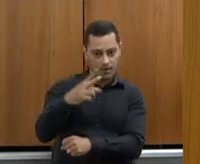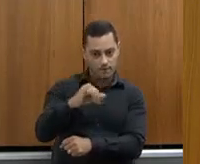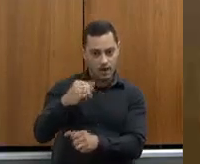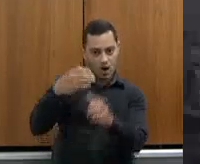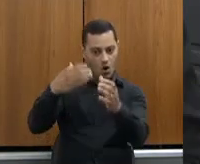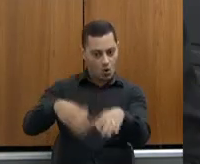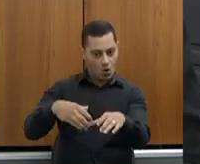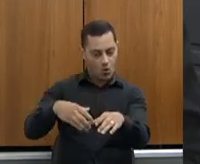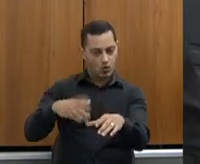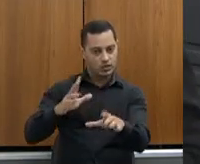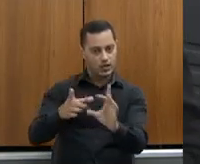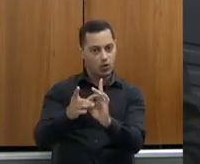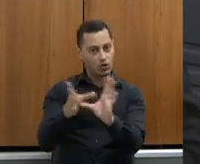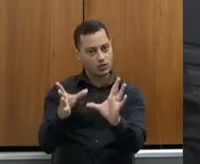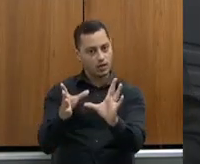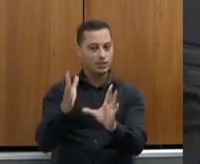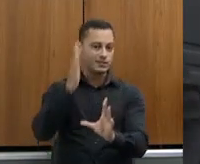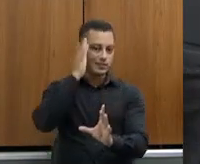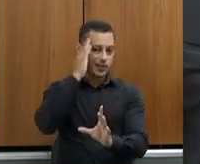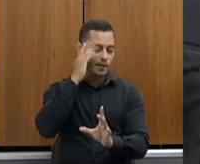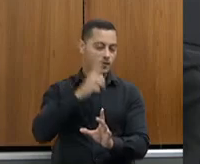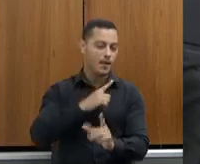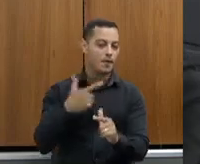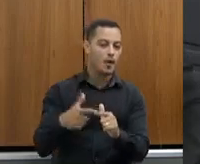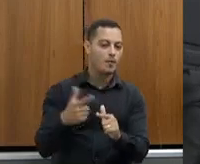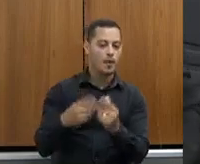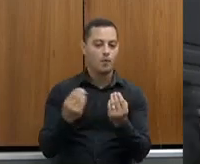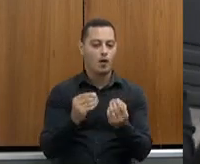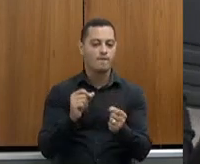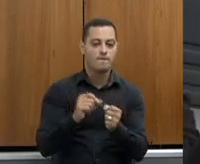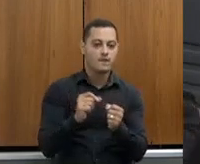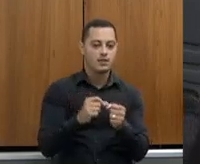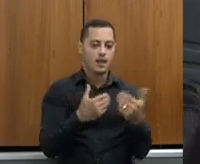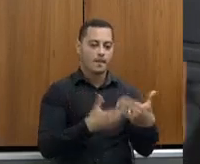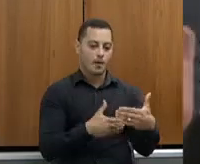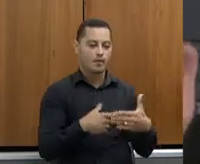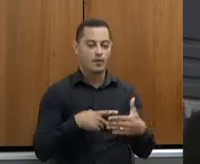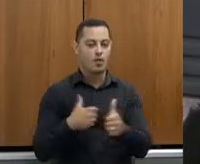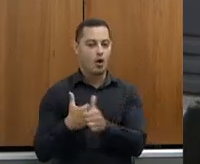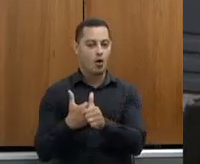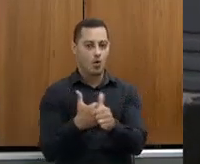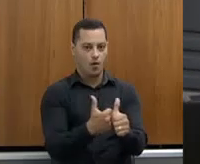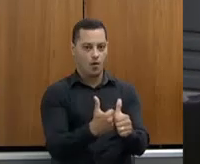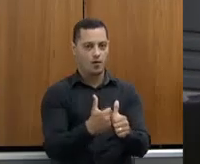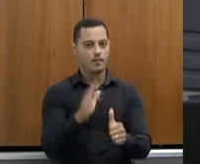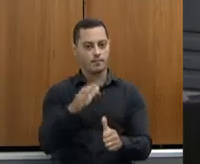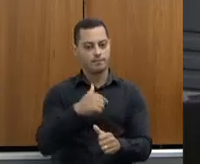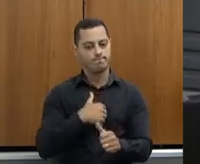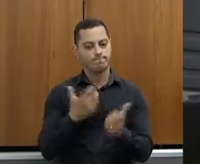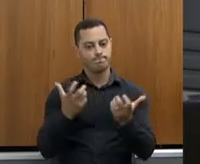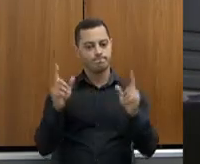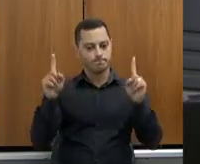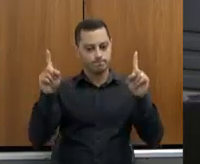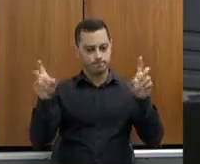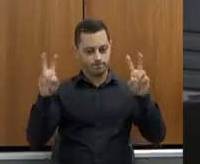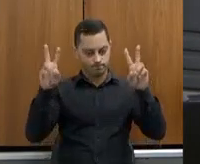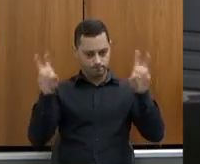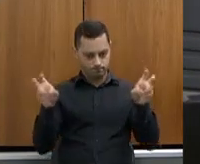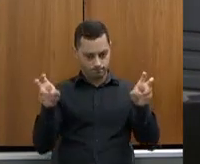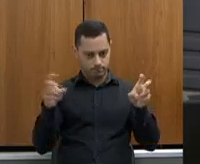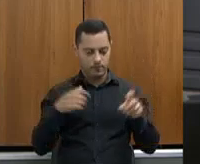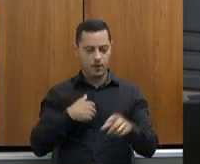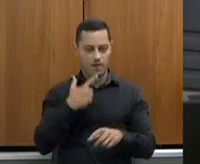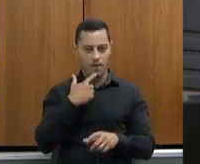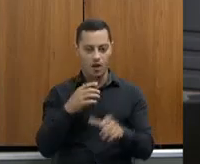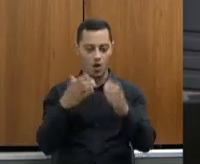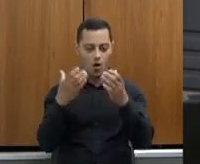sabe que está com um problema na confecção da prova, eu tenho acompanhado isso, mas eu quero fazer um parêntese. Quando eu falo de concurso do IMA,